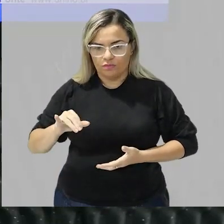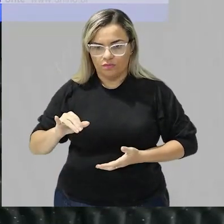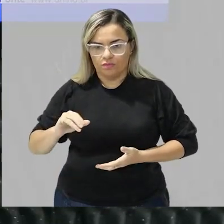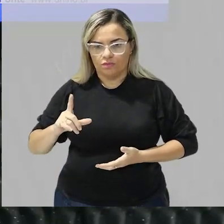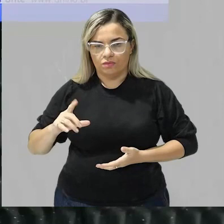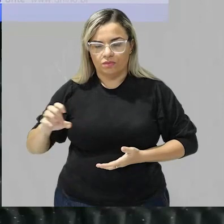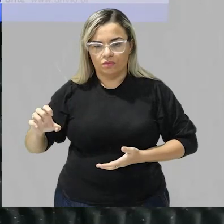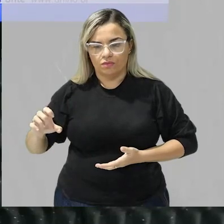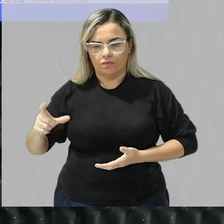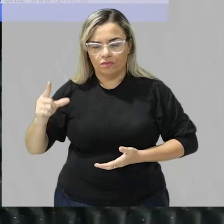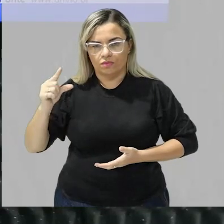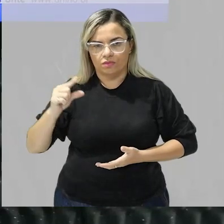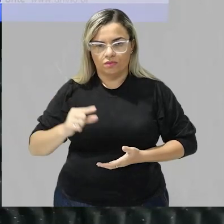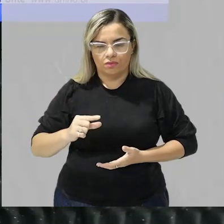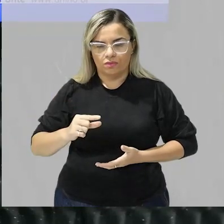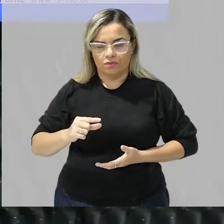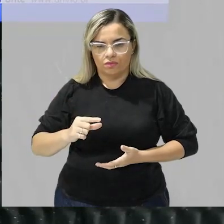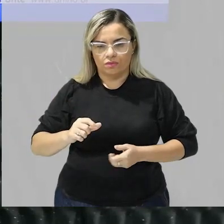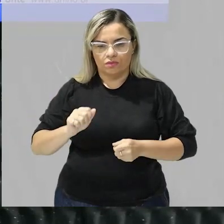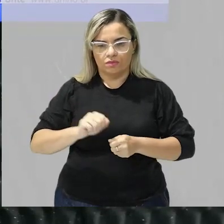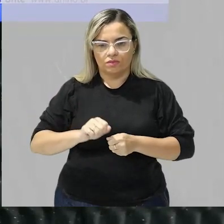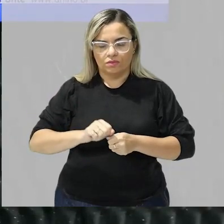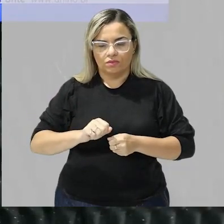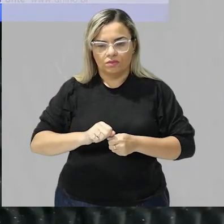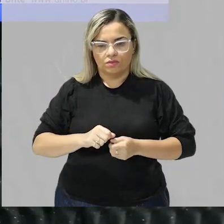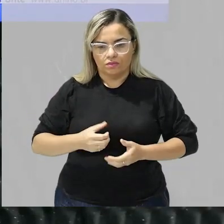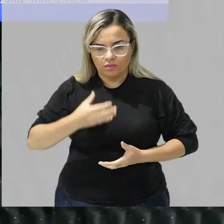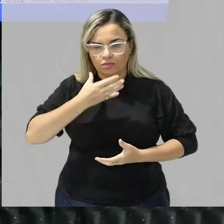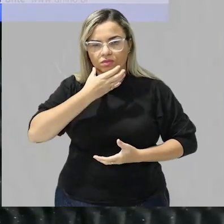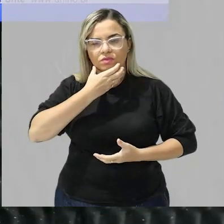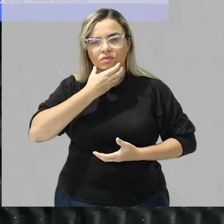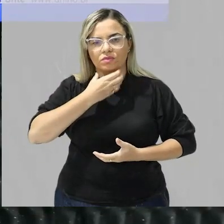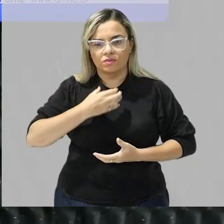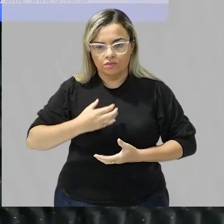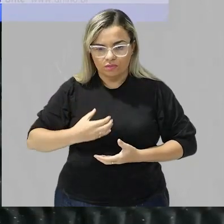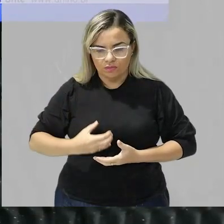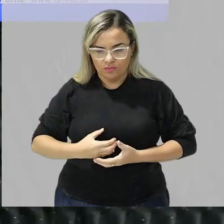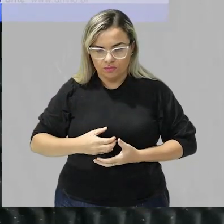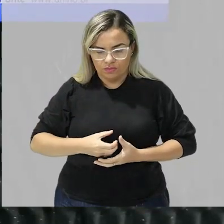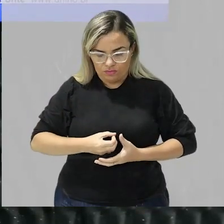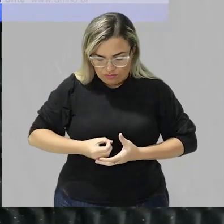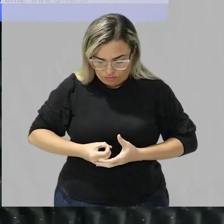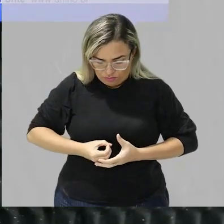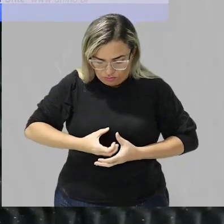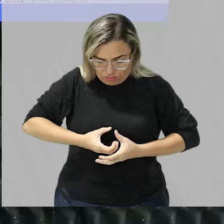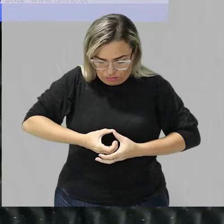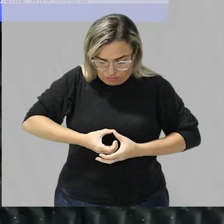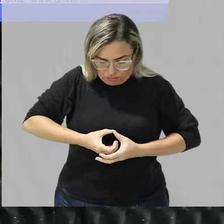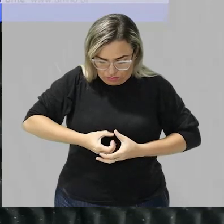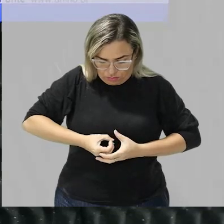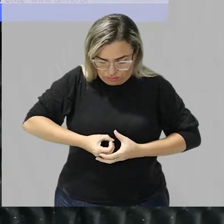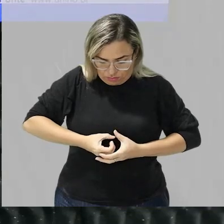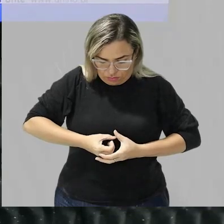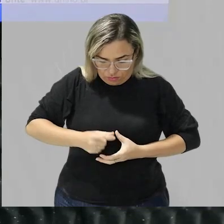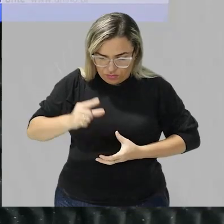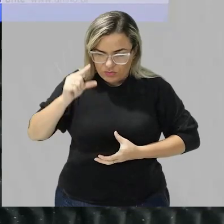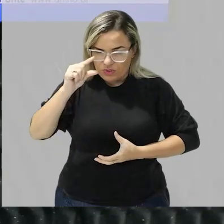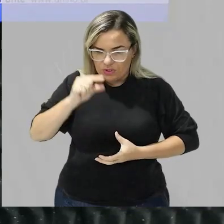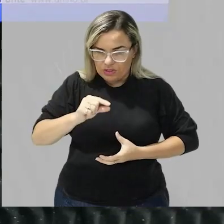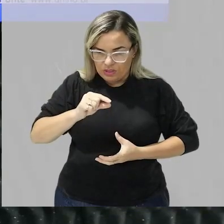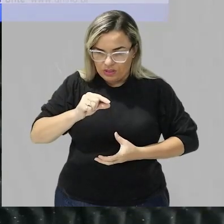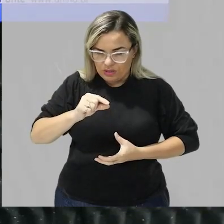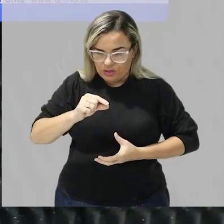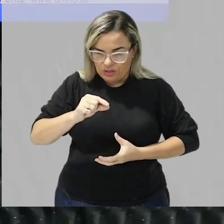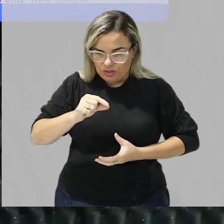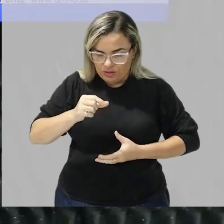ela vai fazer com que as gotículas maiores de gordura formem